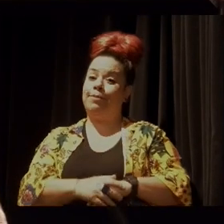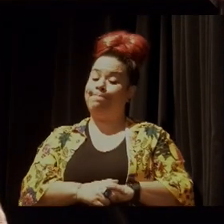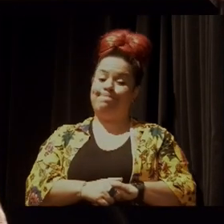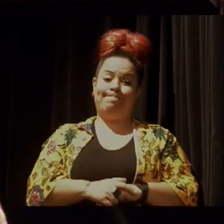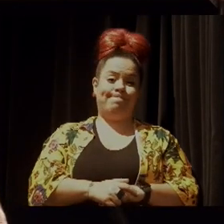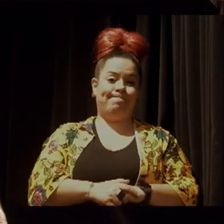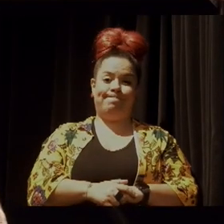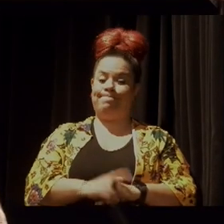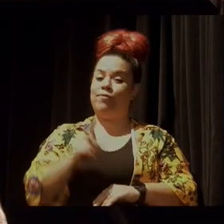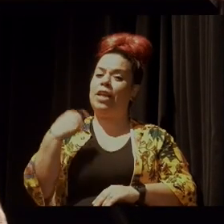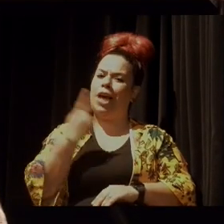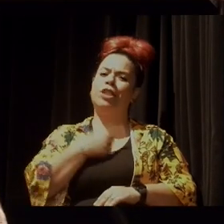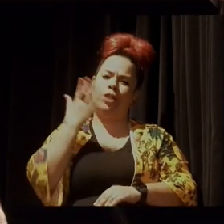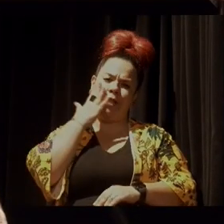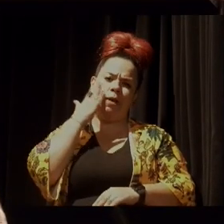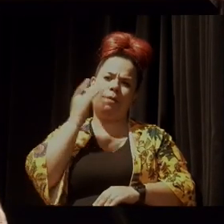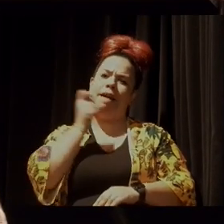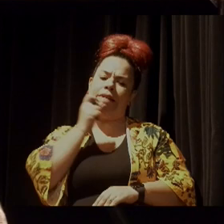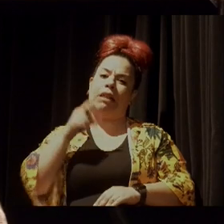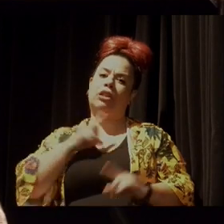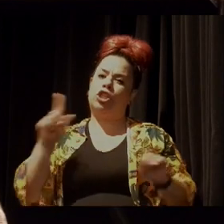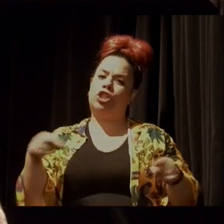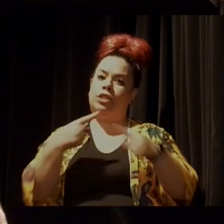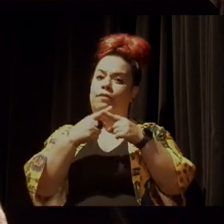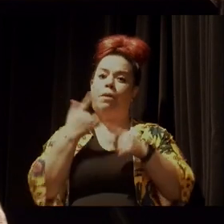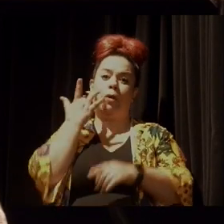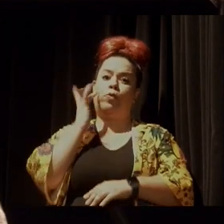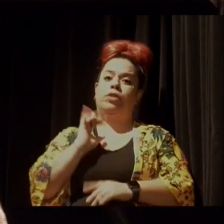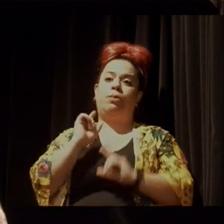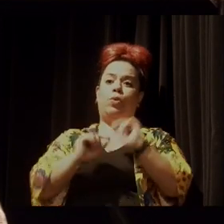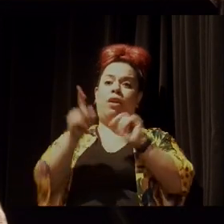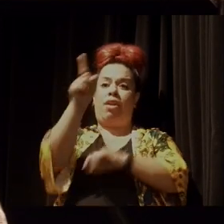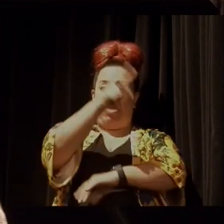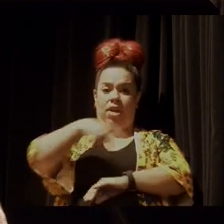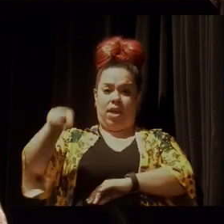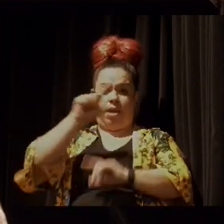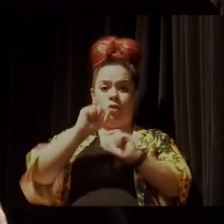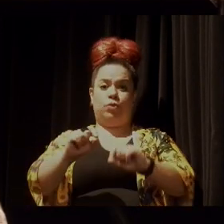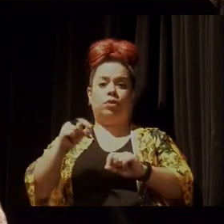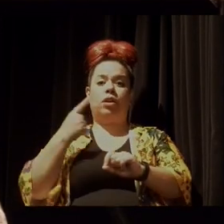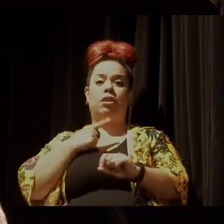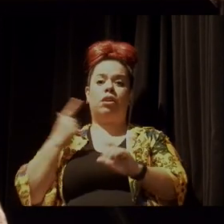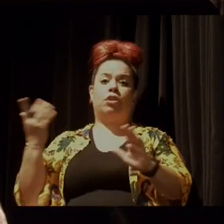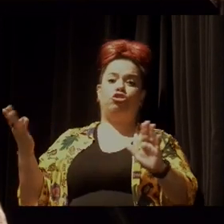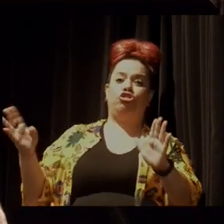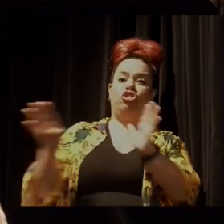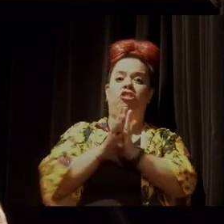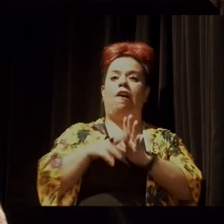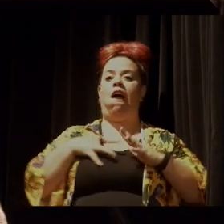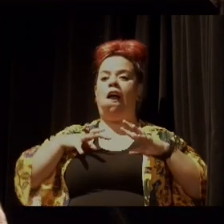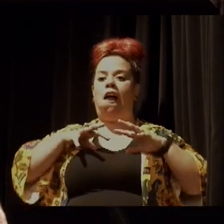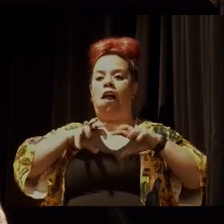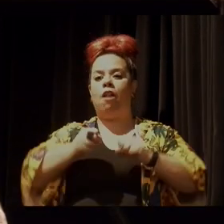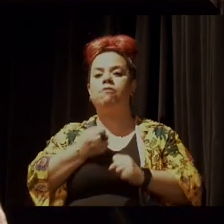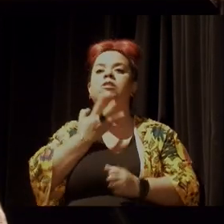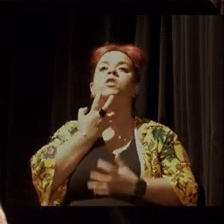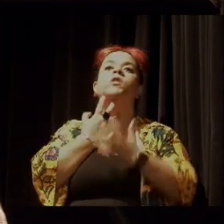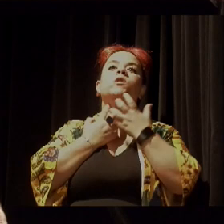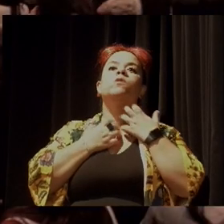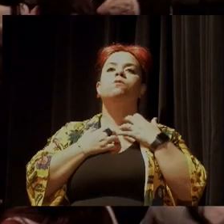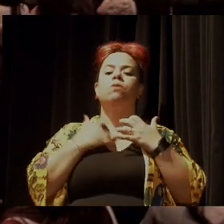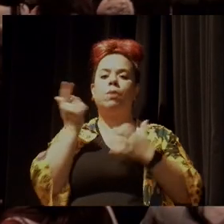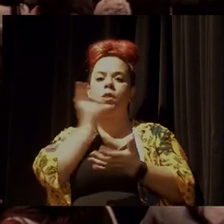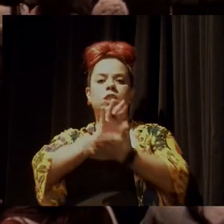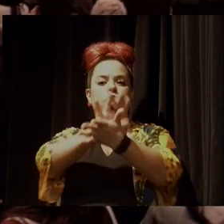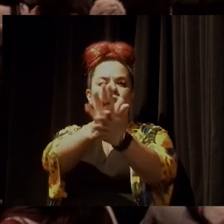gente, logicamente, sabia dos grandes desafios, mas não sabia que essa galera ia chegar com tanta sede ao pote, tão rapidamente,